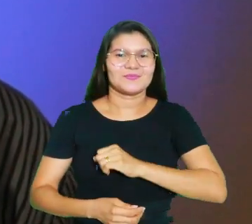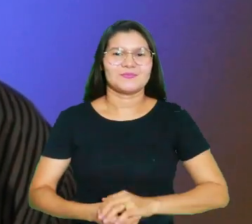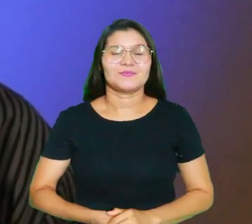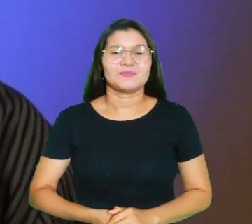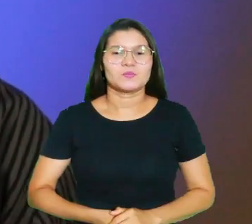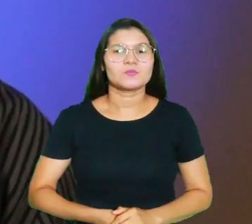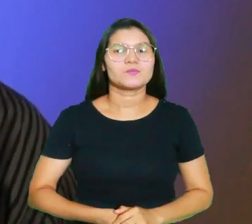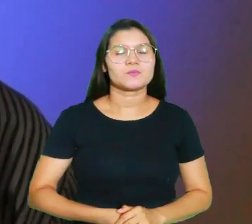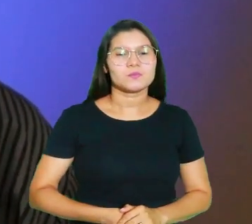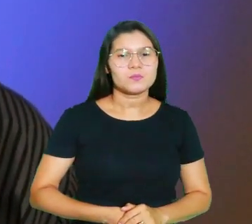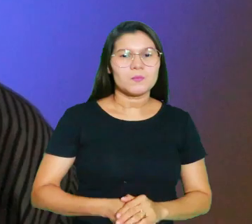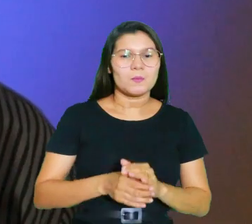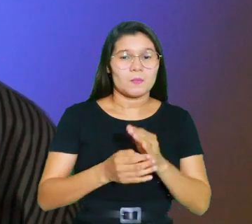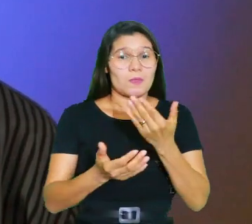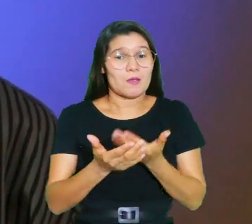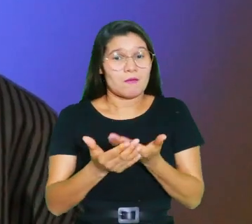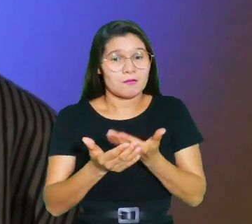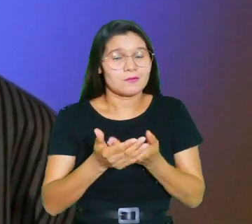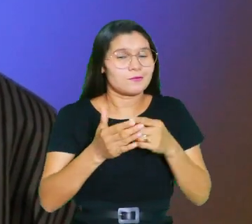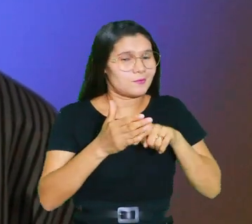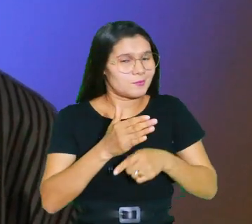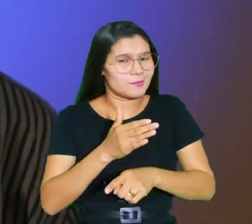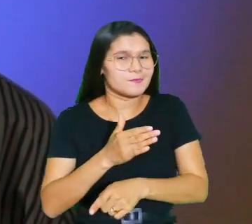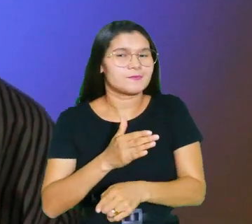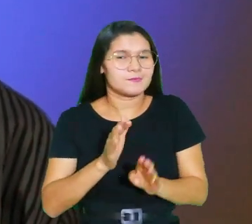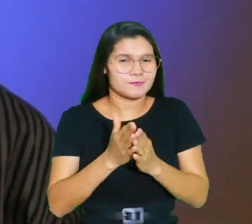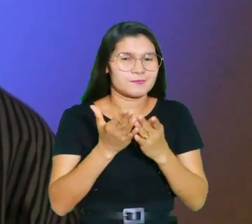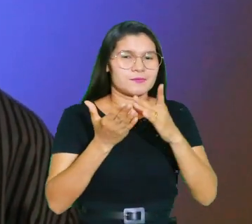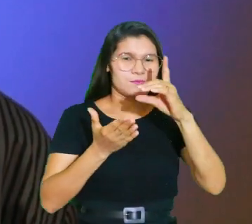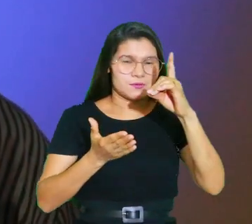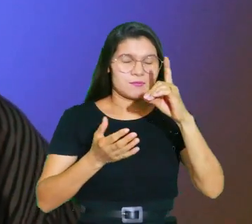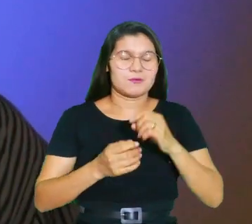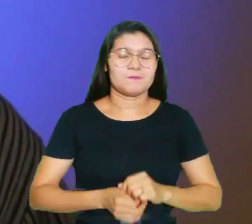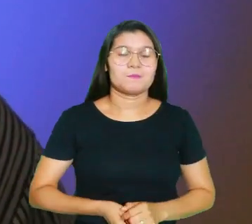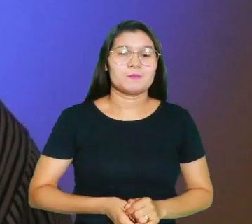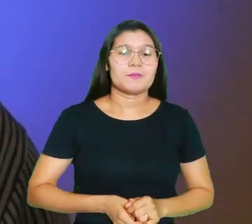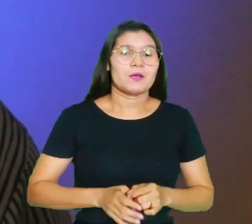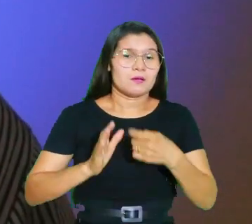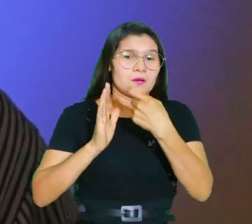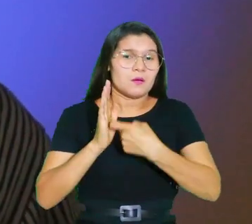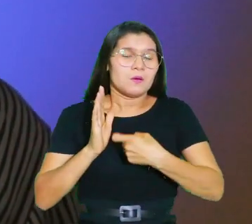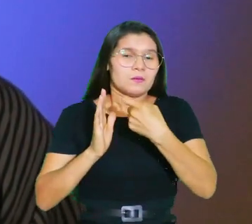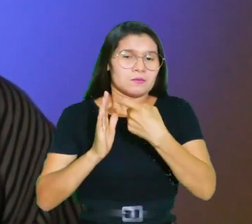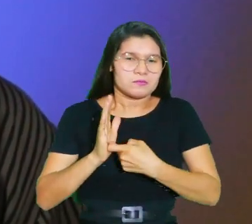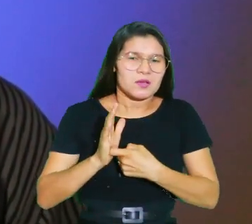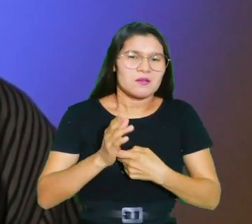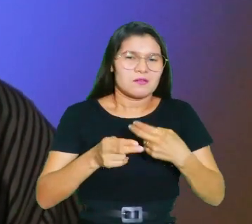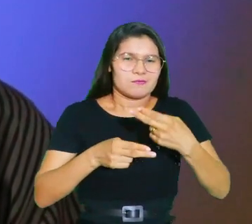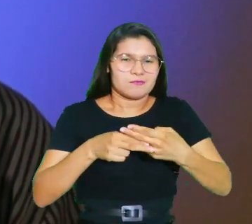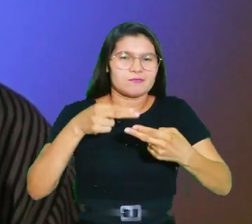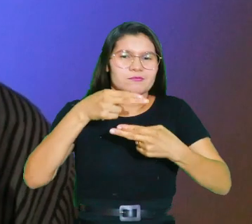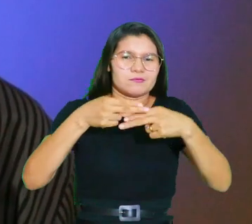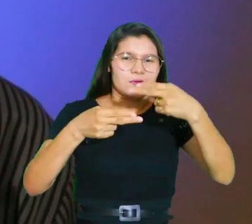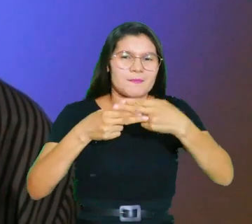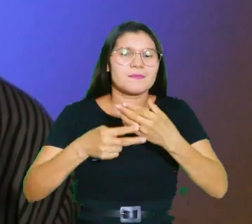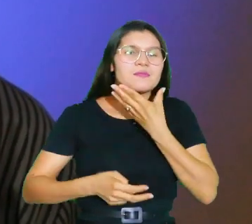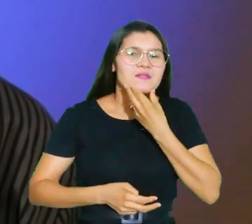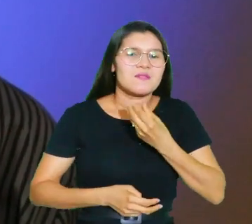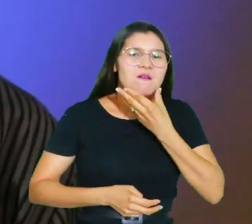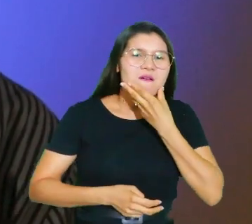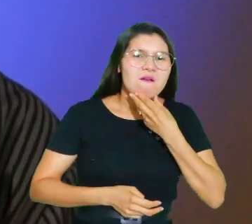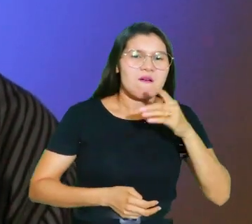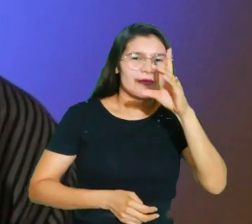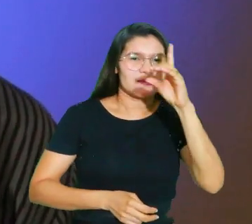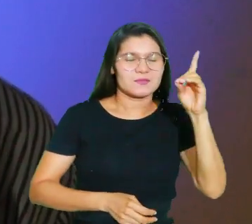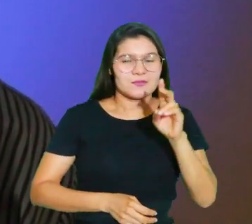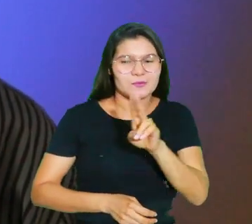Vamos nos aprofundar na palavra? Voltando ao texto citado por Neemias, homem usado por Deus